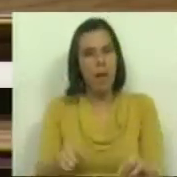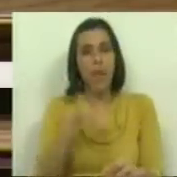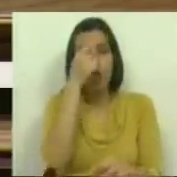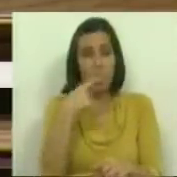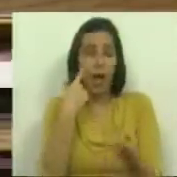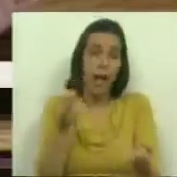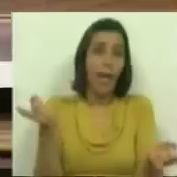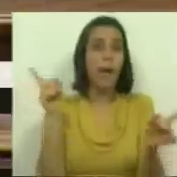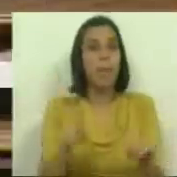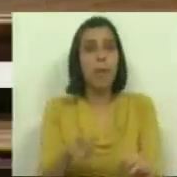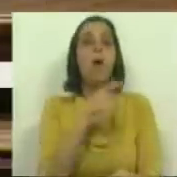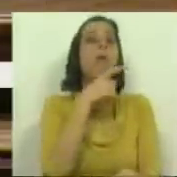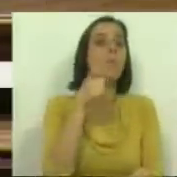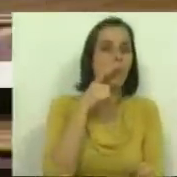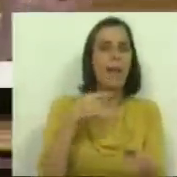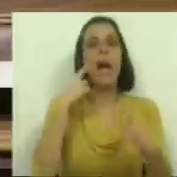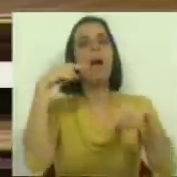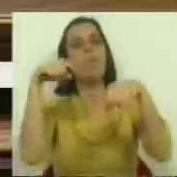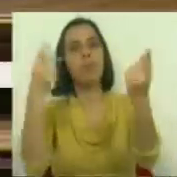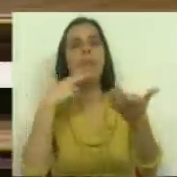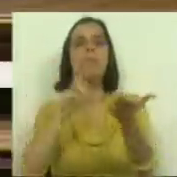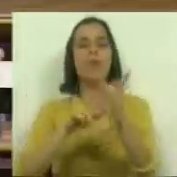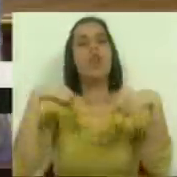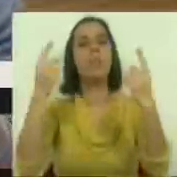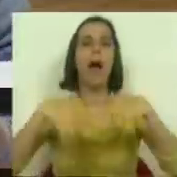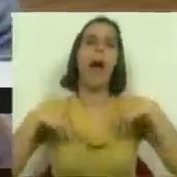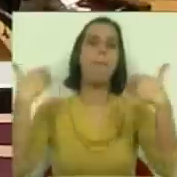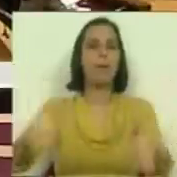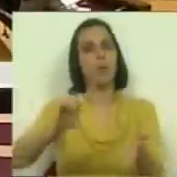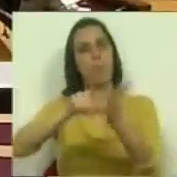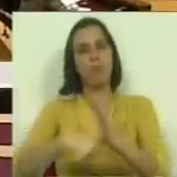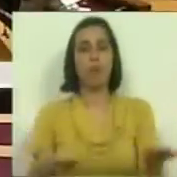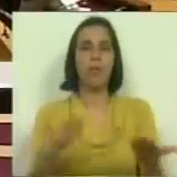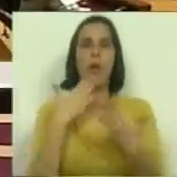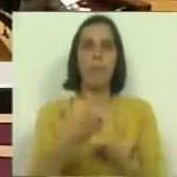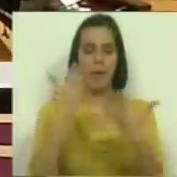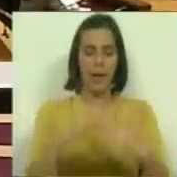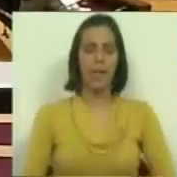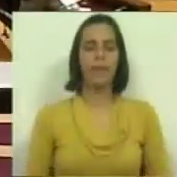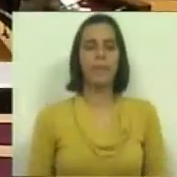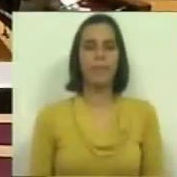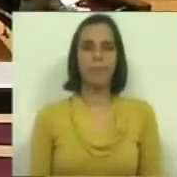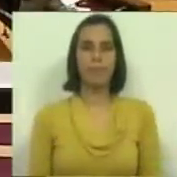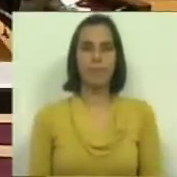a história se repita. Promessas, anúncios e depois abandono deste projeto. Muito obrigada. Obrigada.